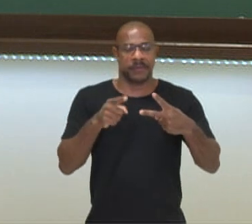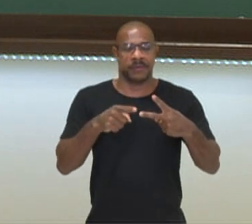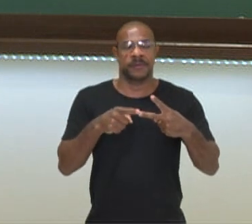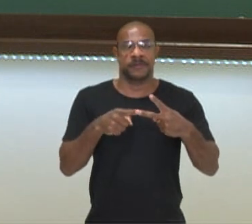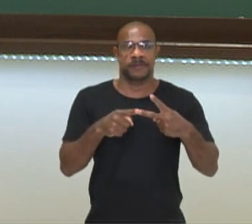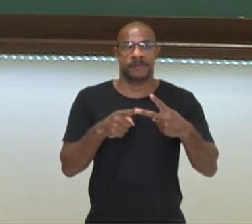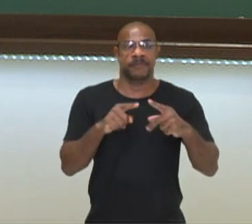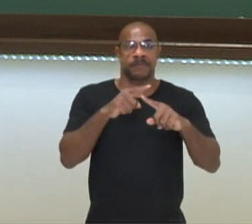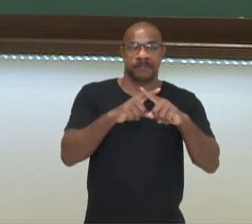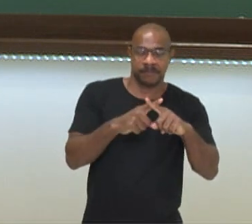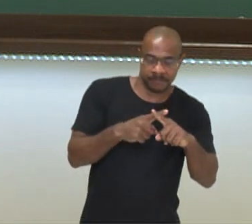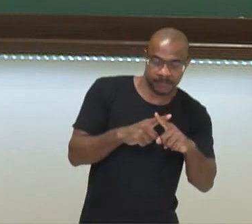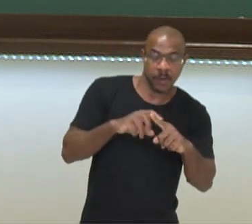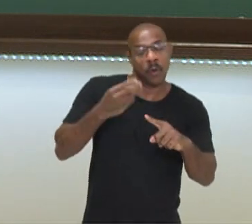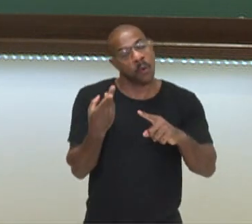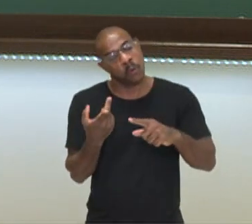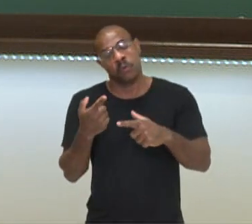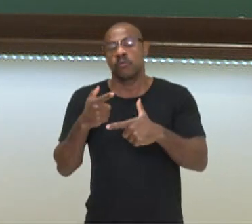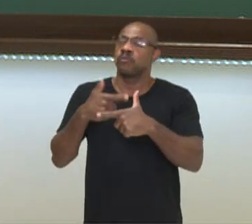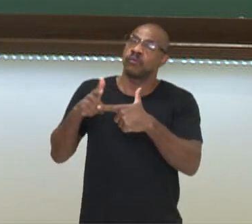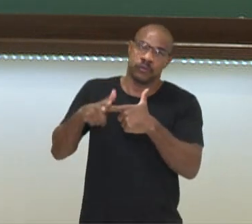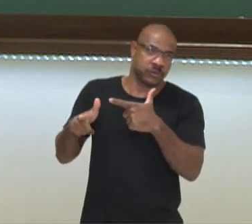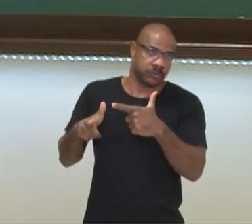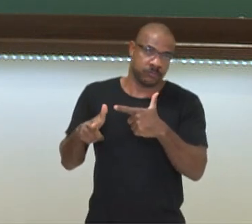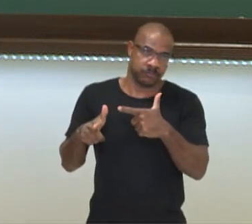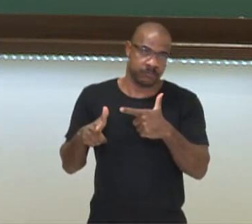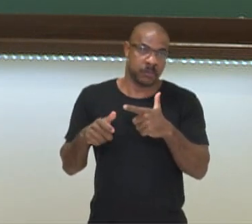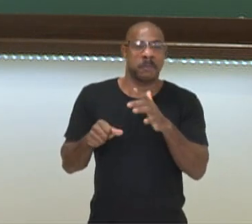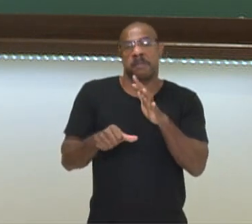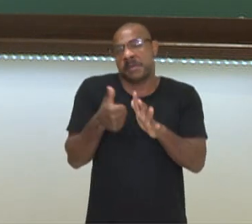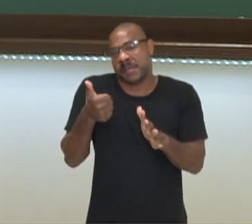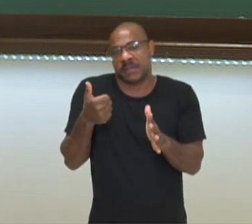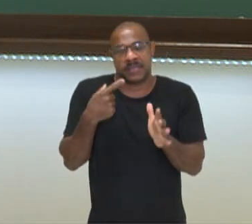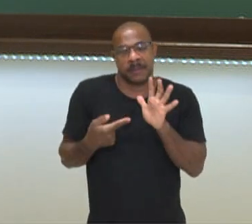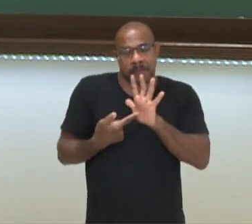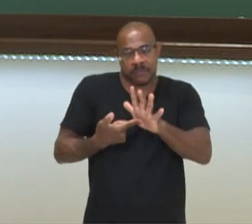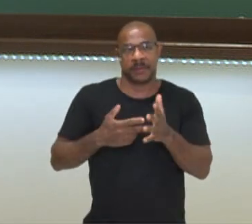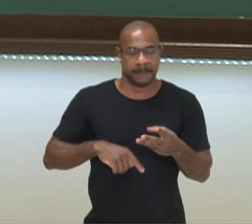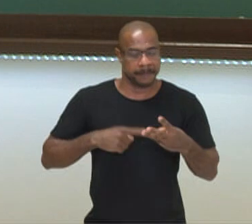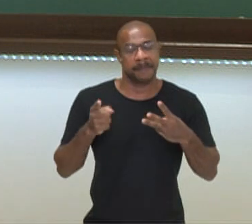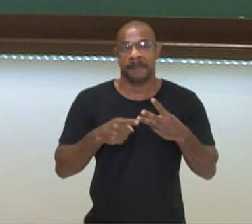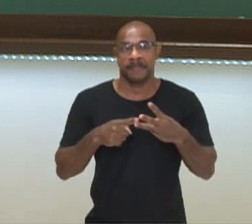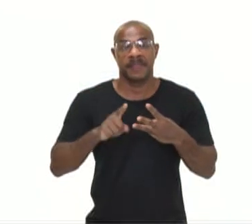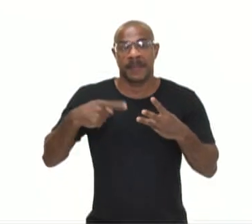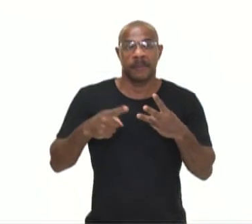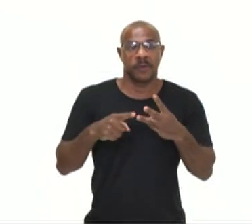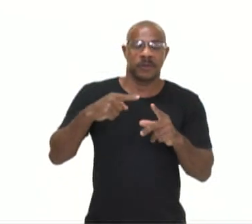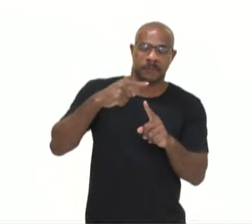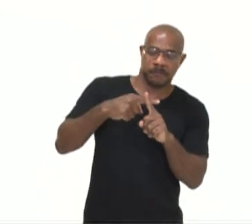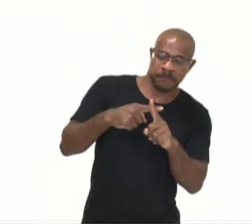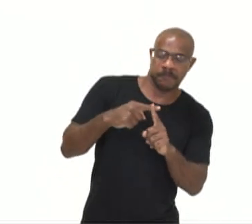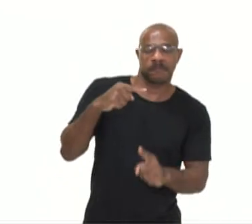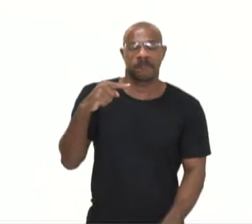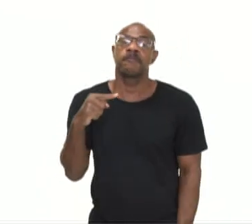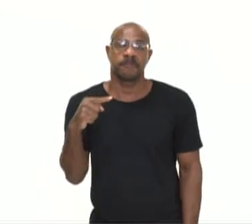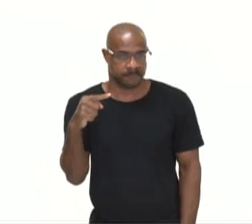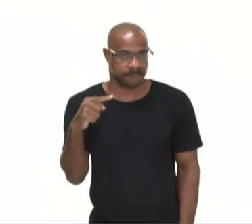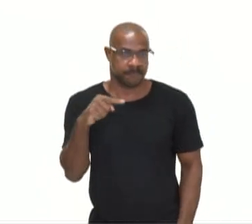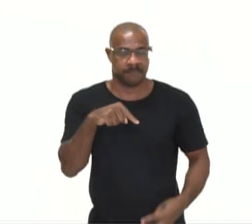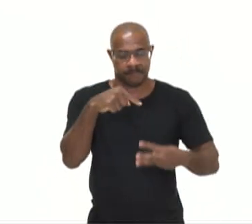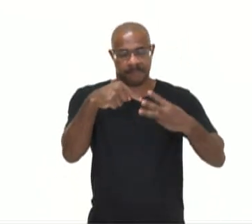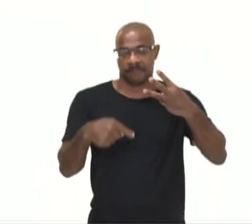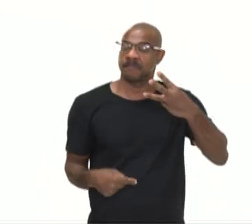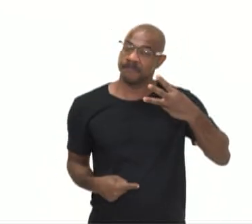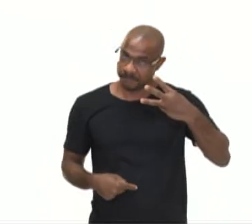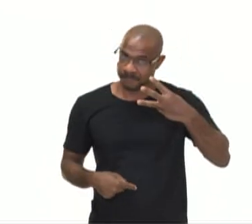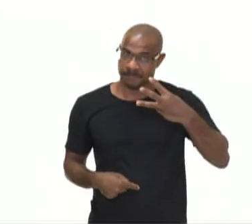multiplicação ou divisão, o que vier na ordem, certo? E depois, adição ou subtração, o que vier na